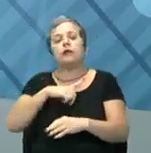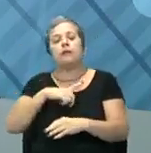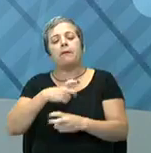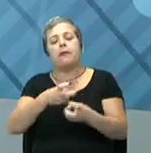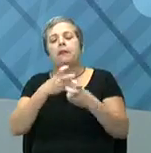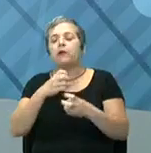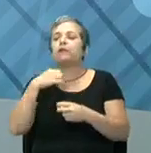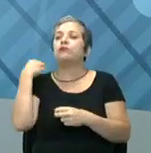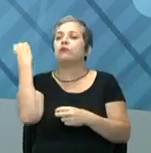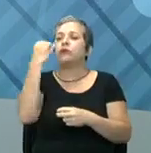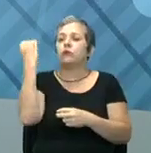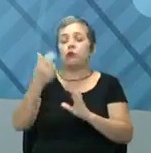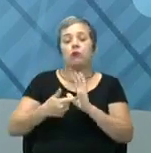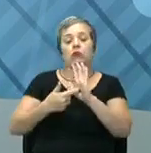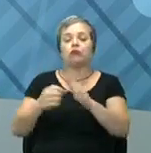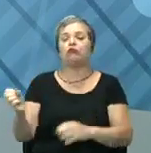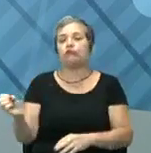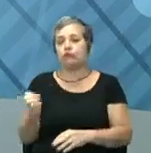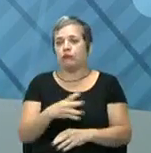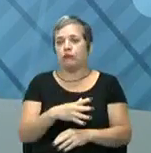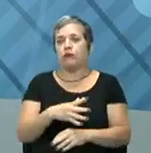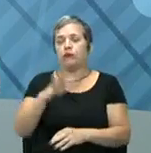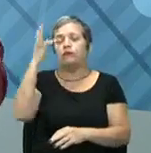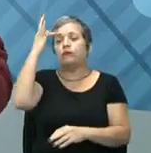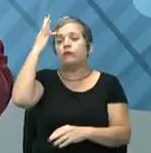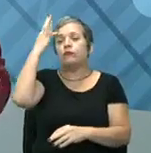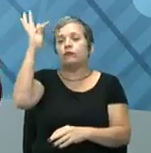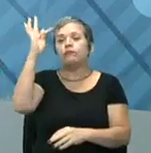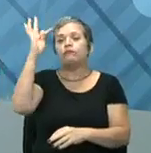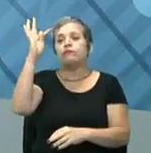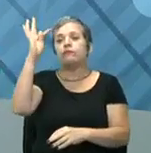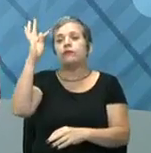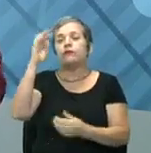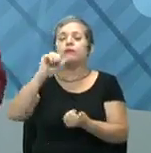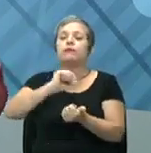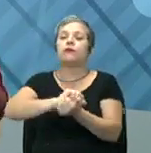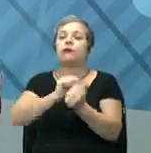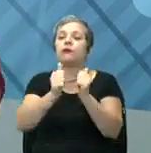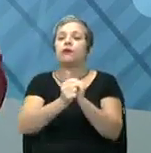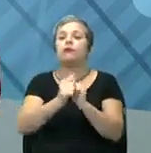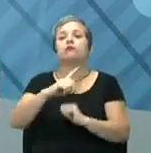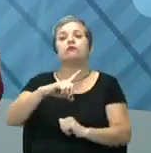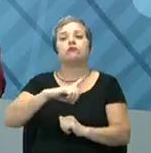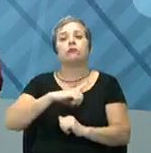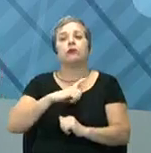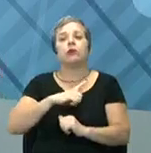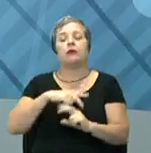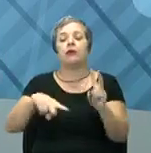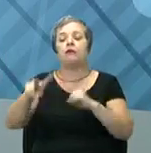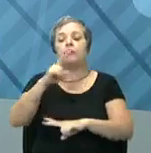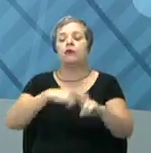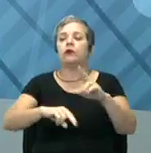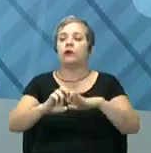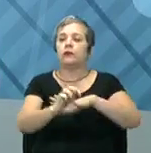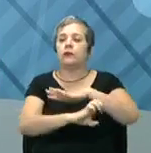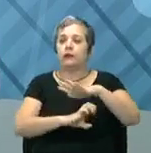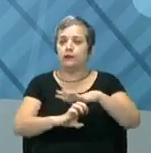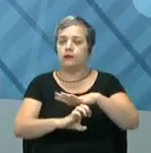importante e trazendo novas teorias, fazendo adaptações para o cenário que a minha empresa está.